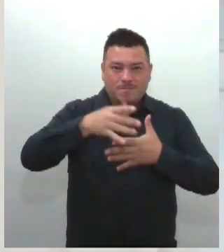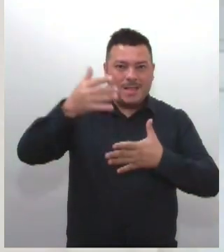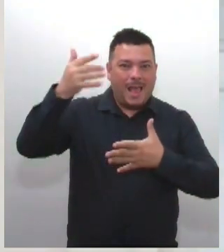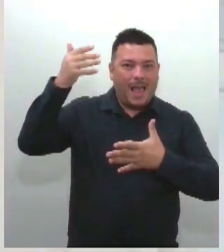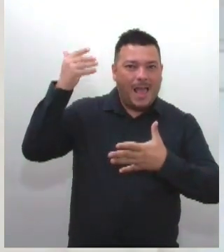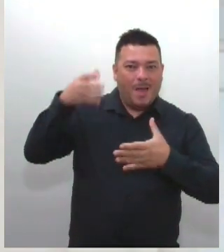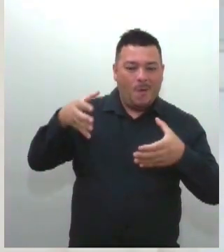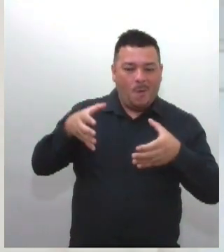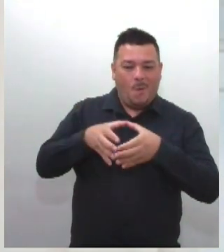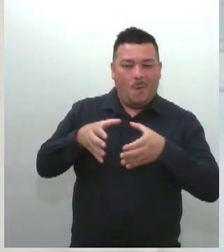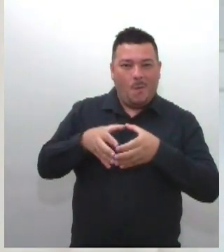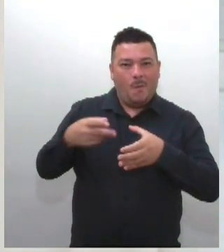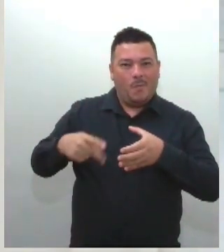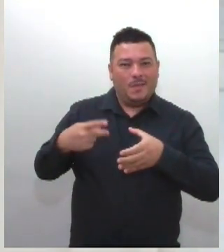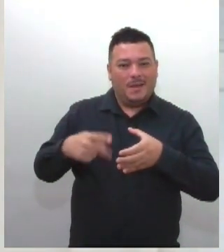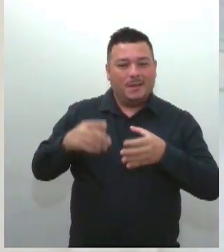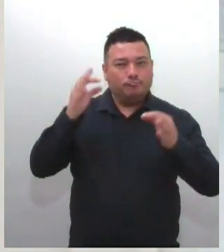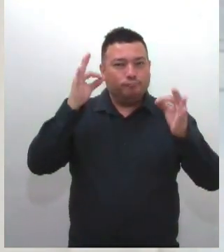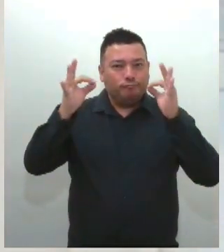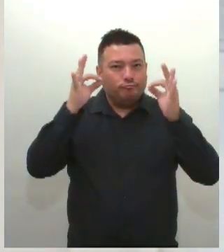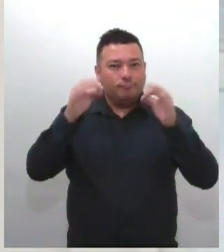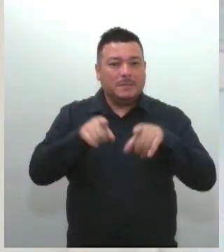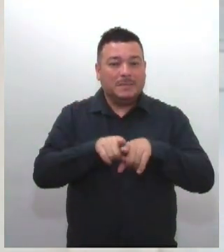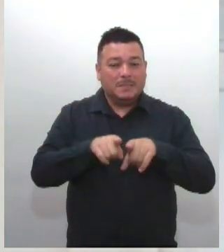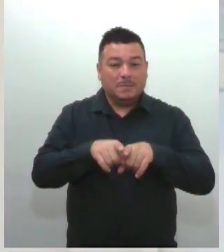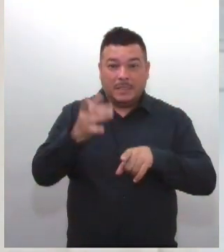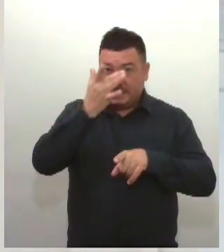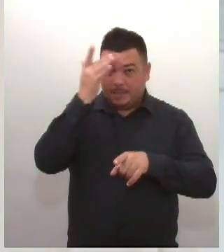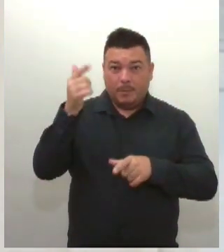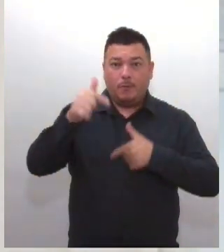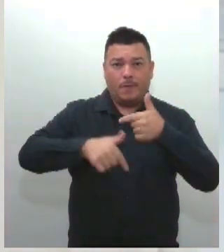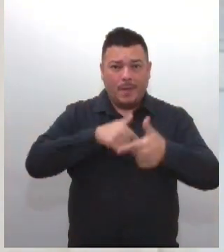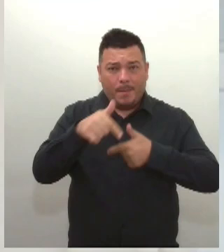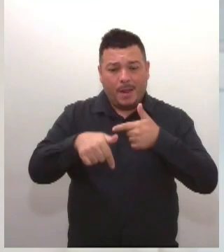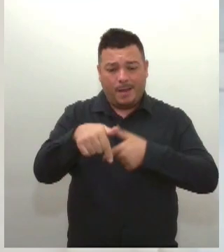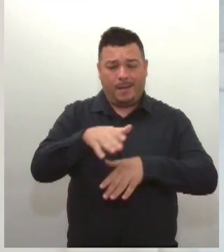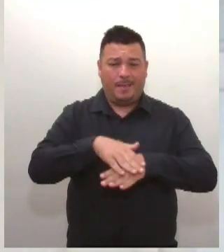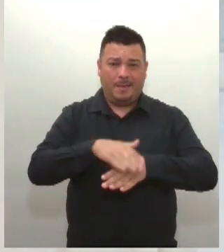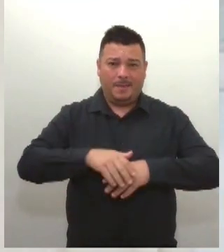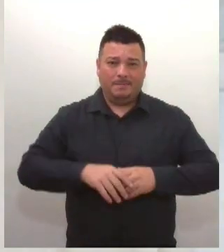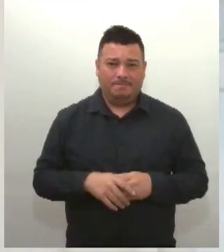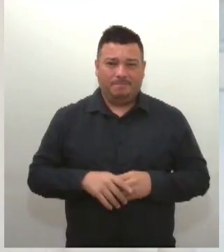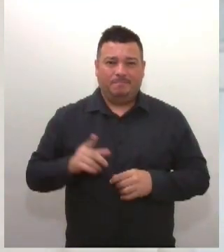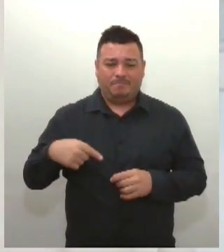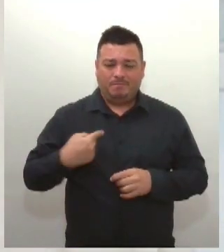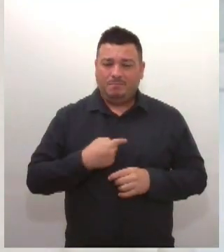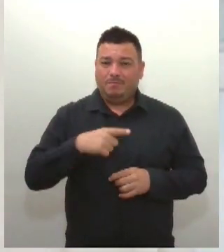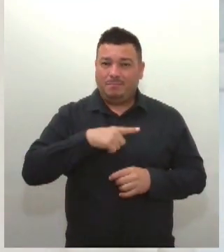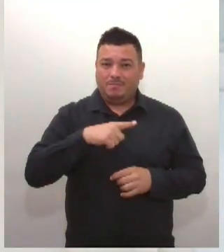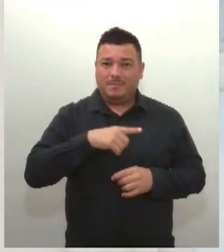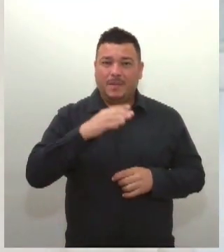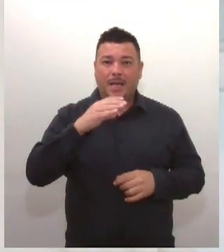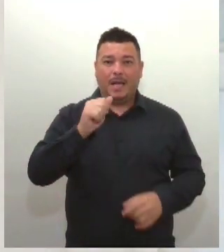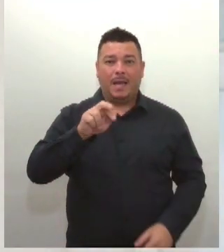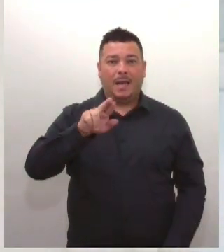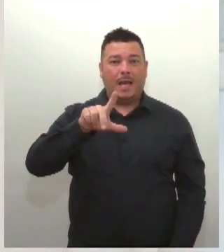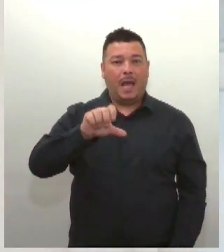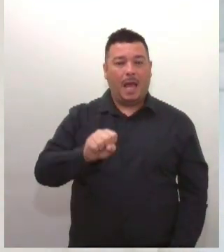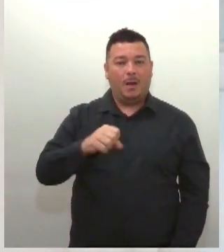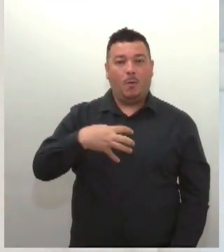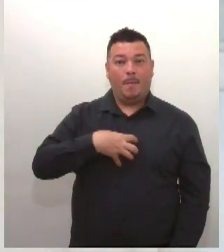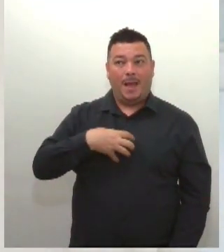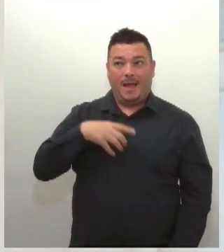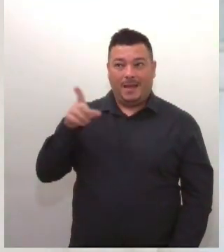daqui e o pessoal que vem trabalhando aqui. Então, a gente vai ter o Carlos Pinto, que vem da Bahia, a Marli